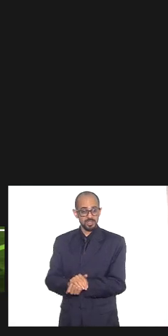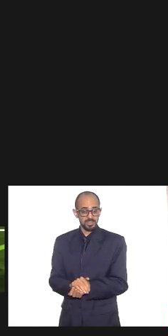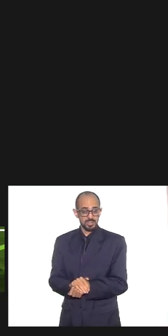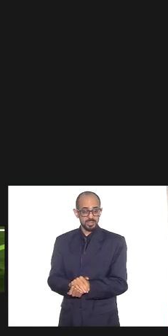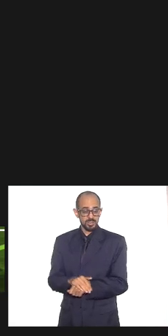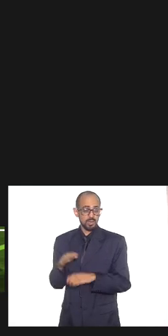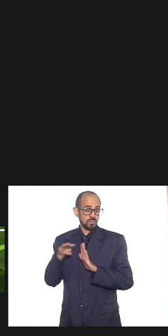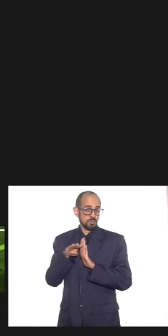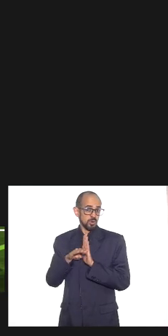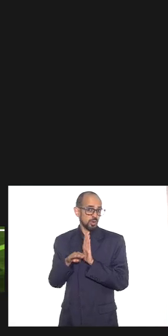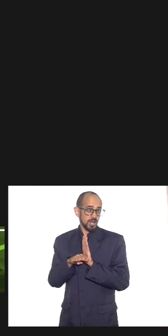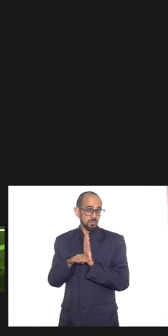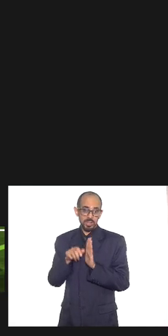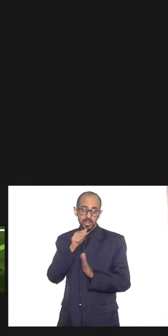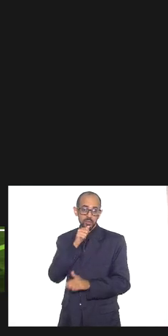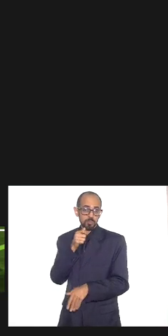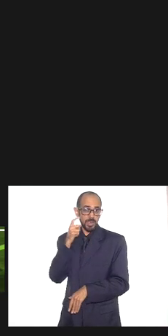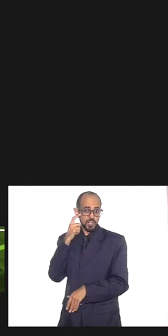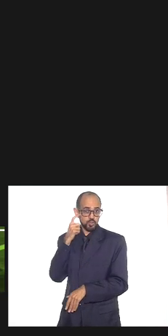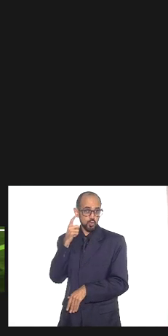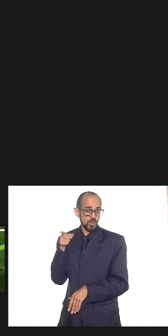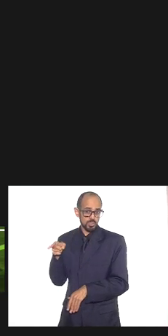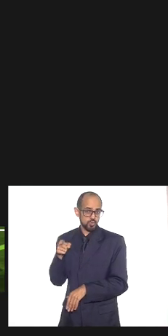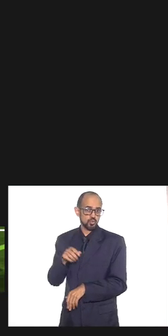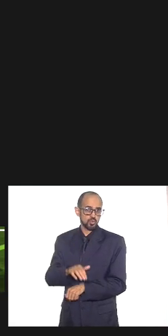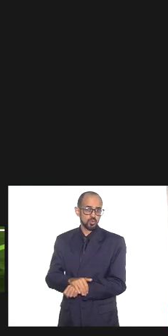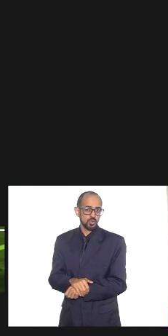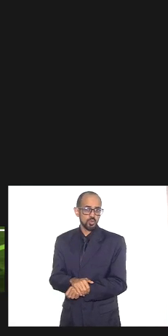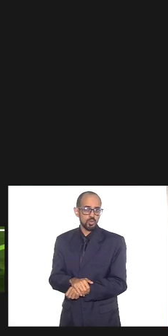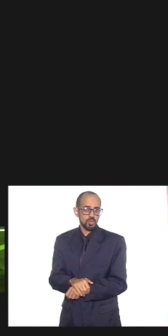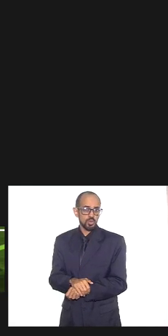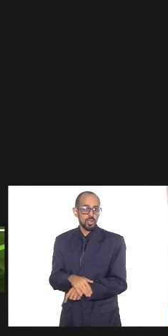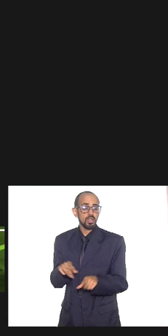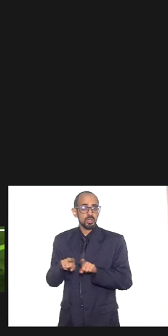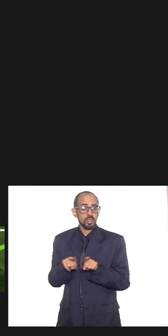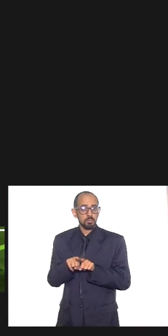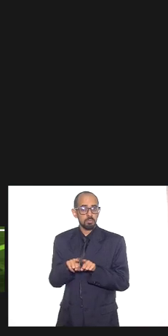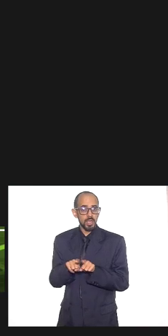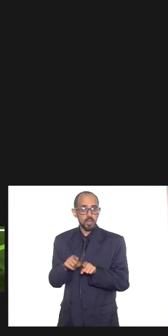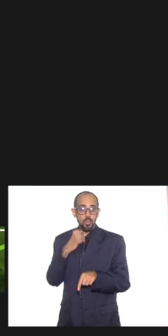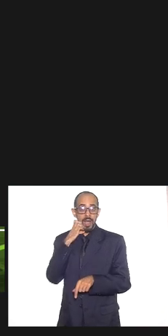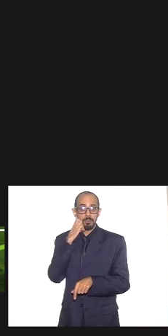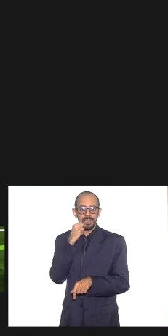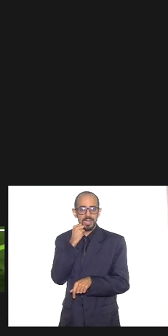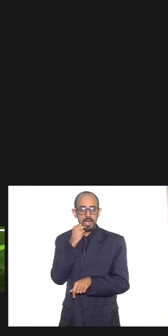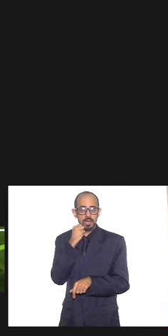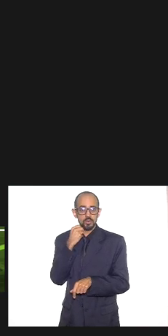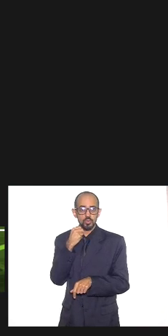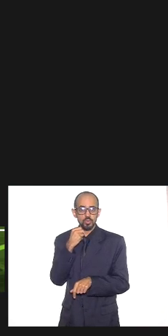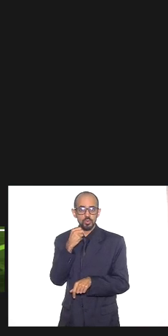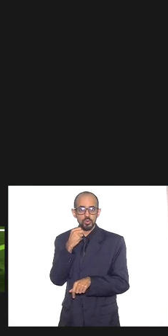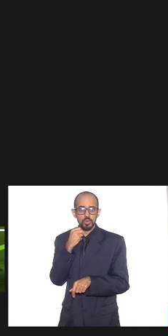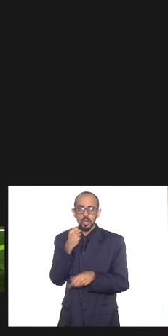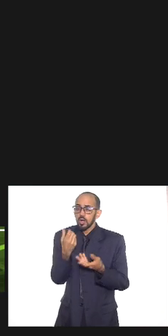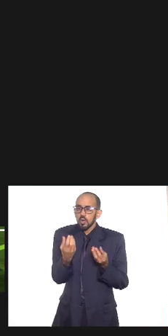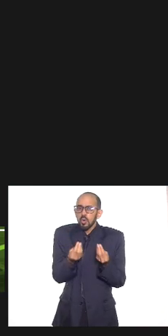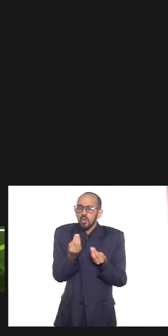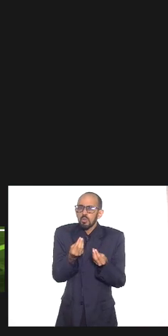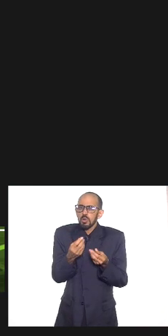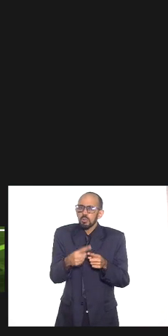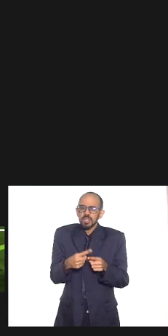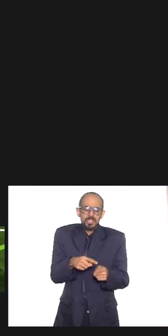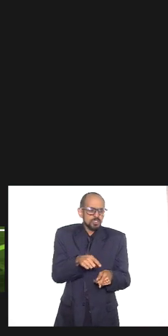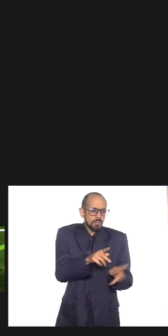nesse tipo de público outro programa que tem a questão de abrigamento abrigamento é para a população de rua eu não posso converter